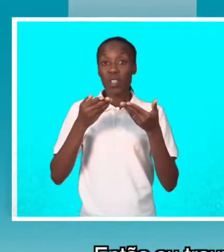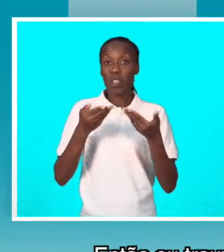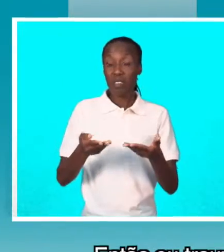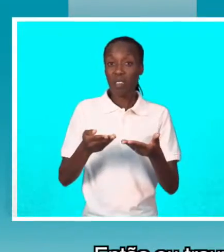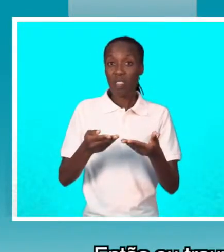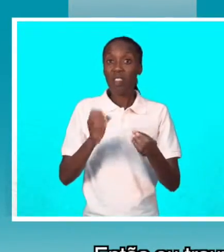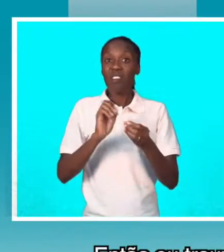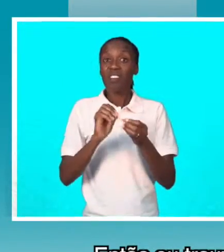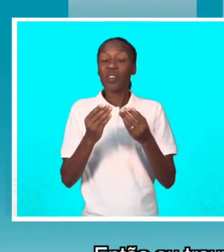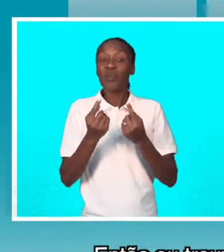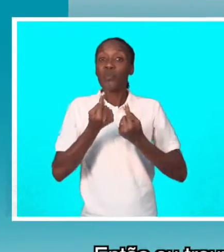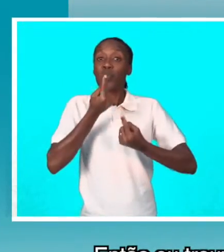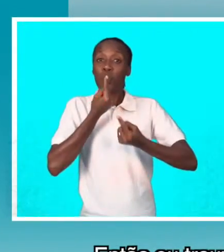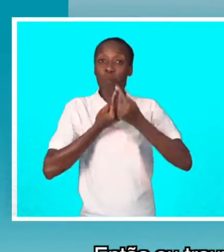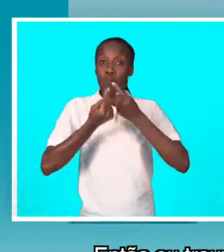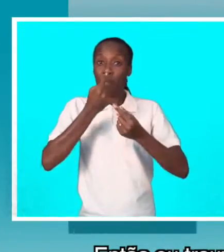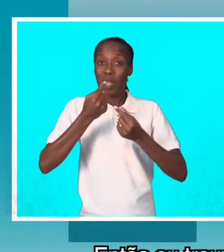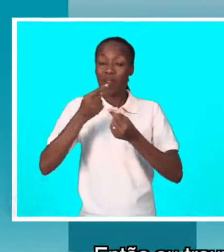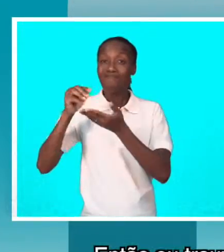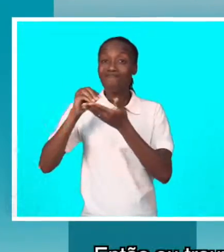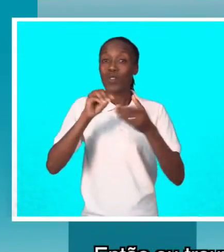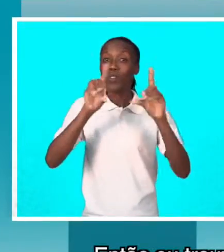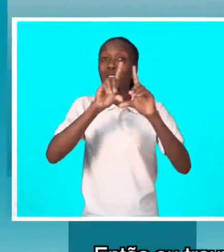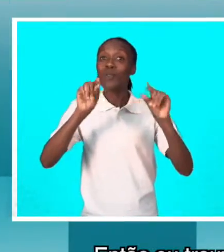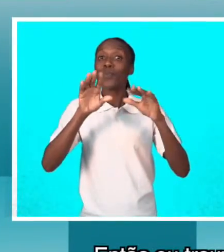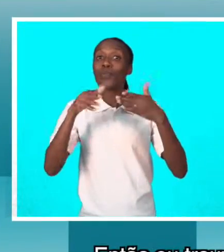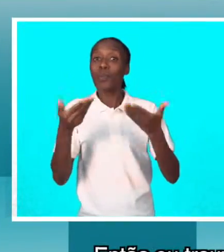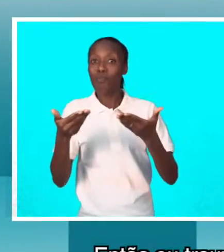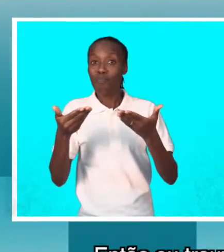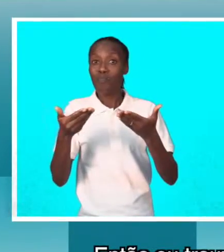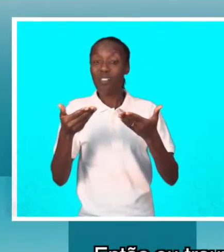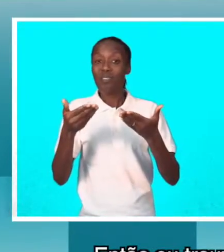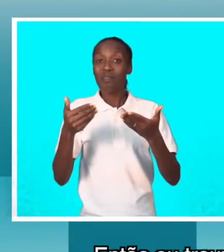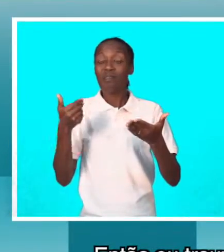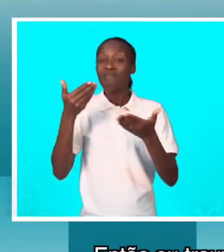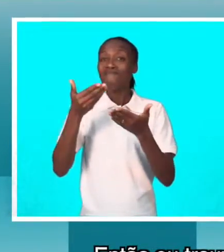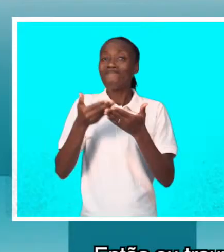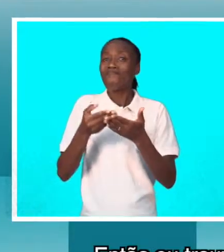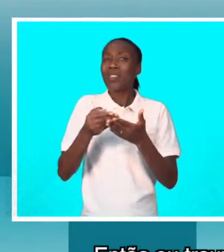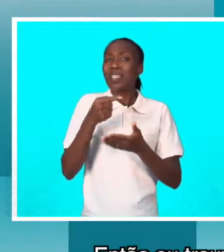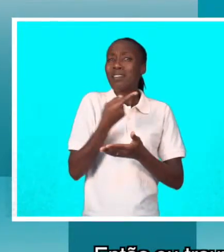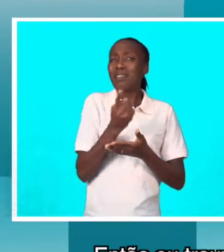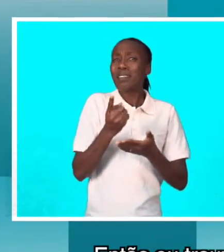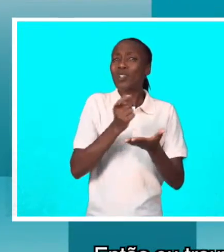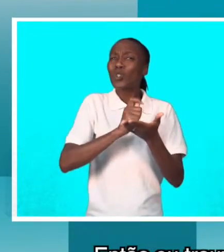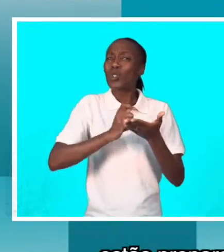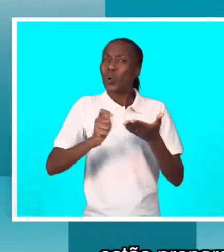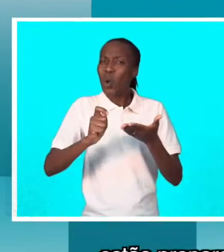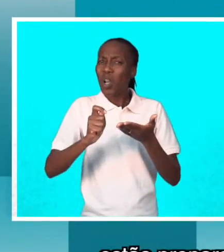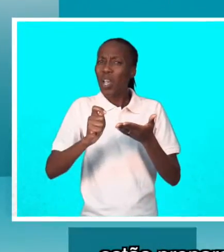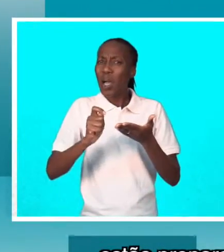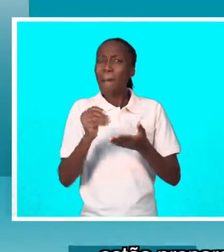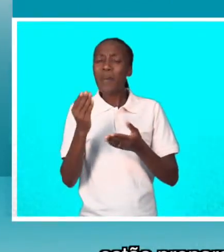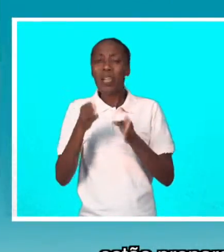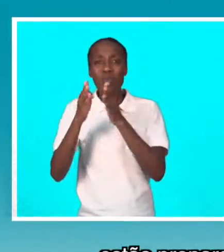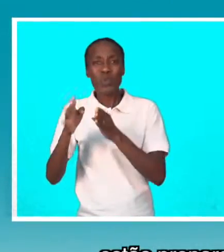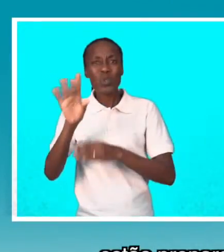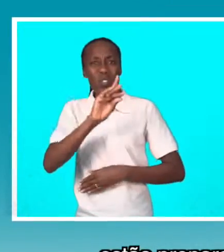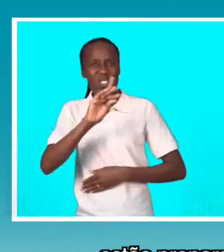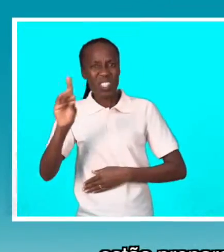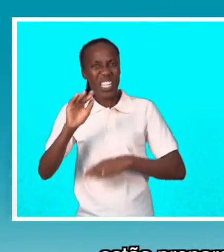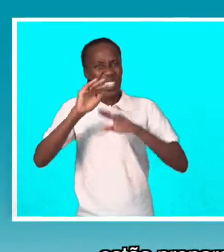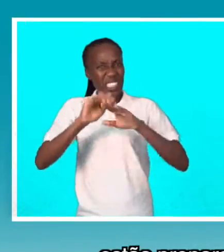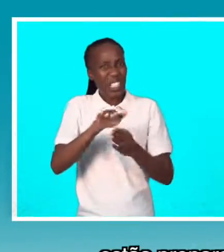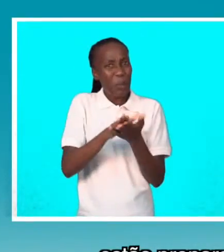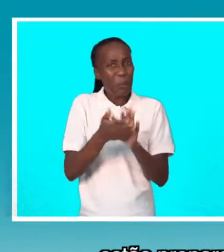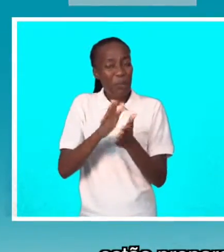trouxe-se para o debate a componente de até que ponto é que as nossas escolas são acessíveis, não é? Estão preparadas para